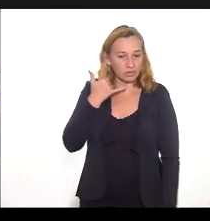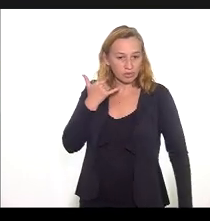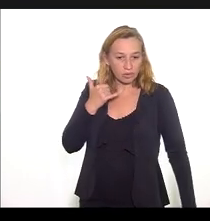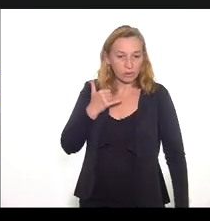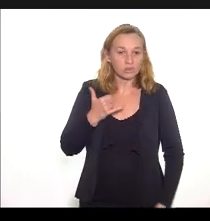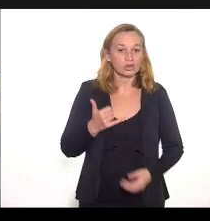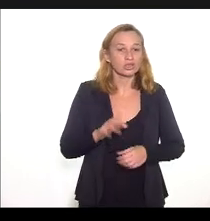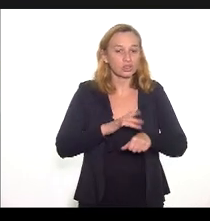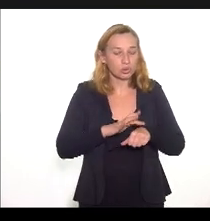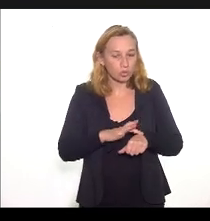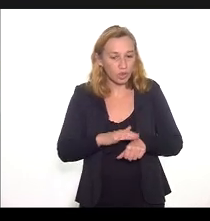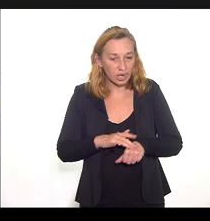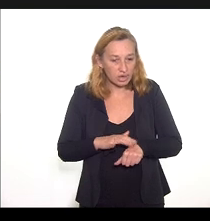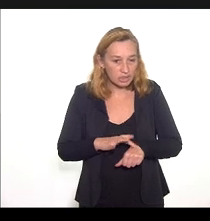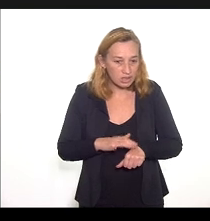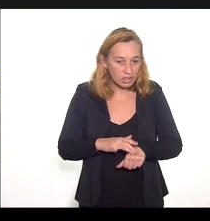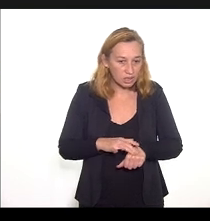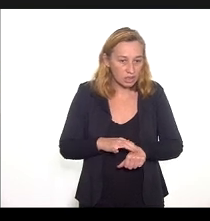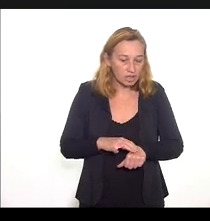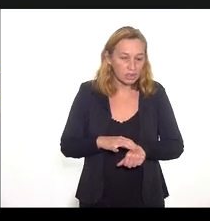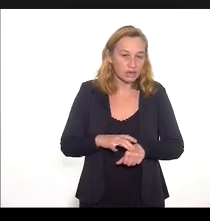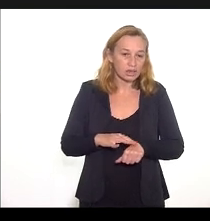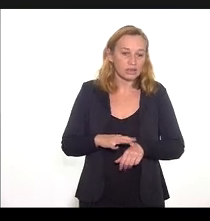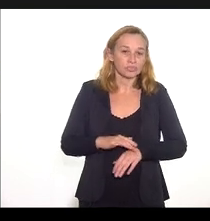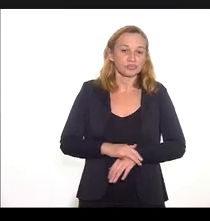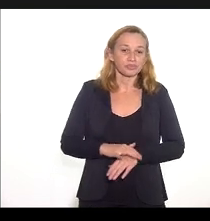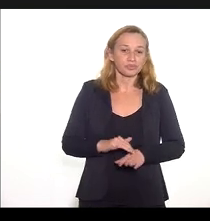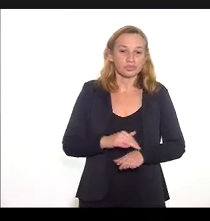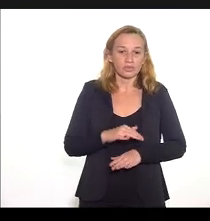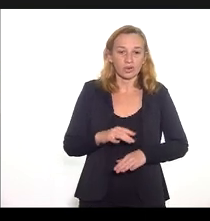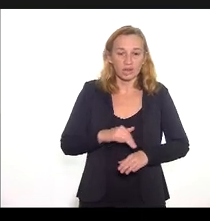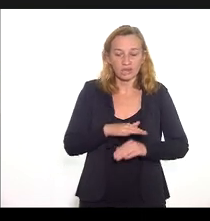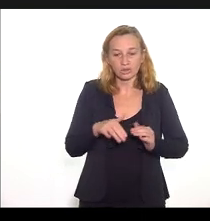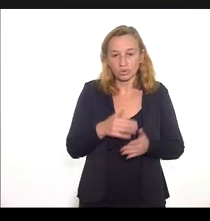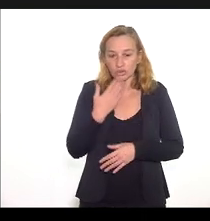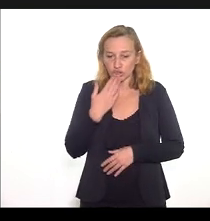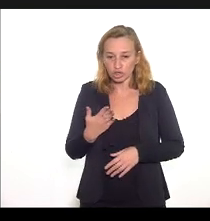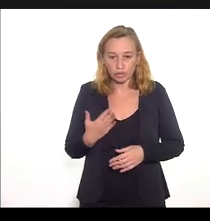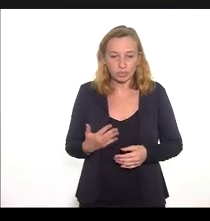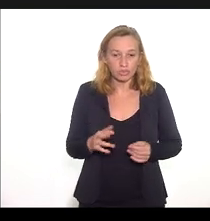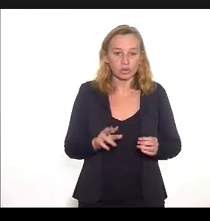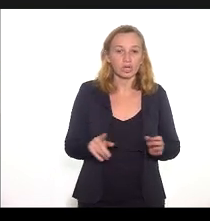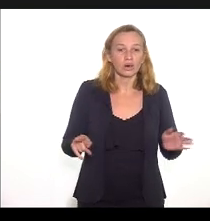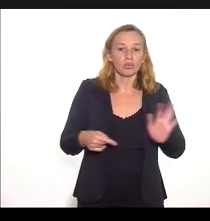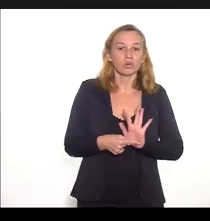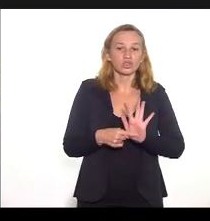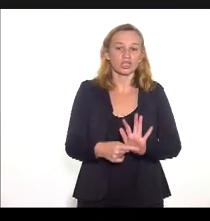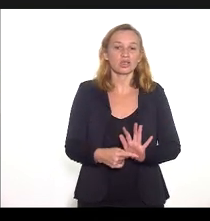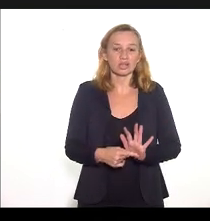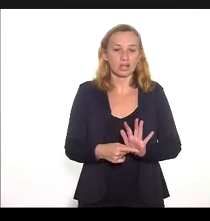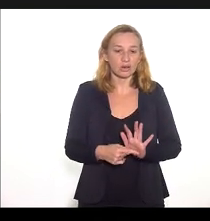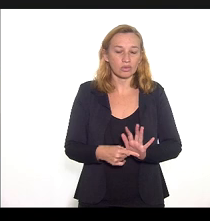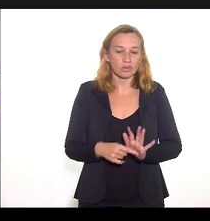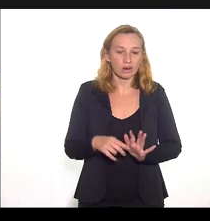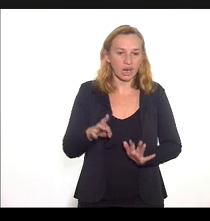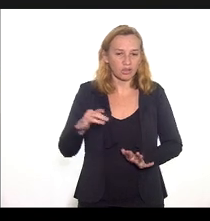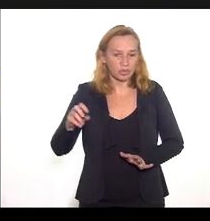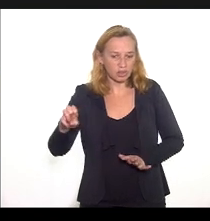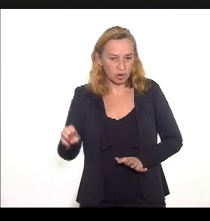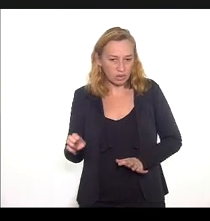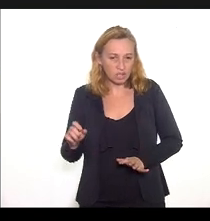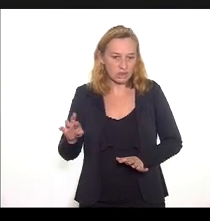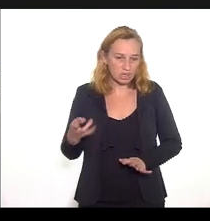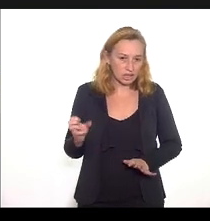tanto para as doenças vetoriais quanto para as zoonoses, destacando-se a realização do evento Arbovirose em Tempo de